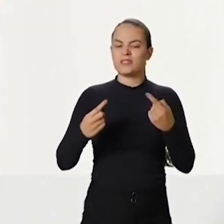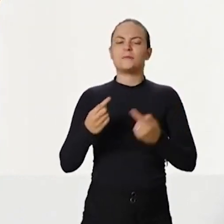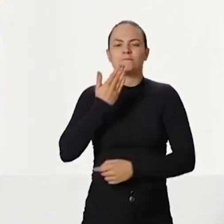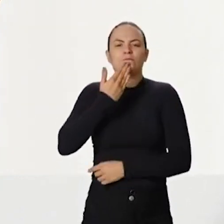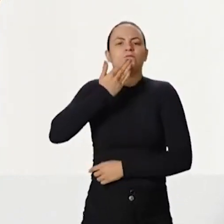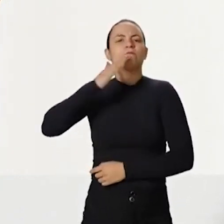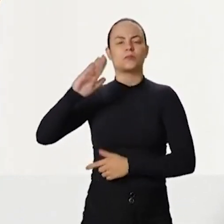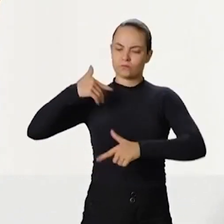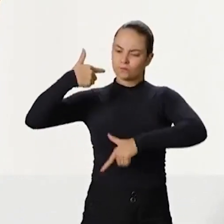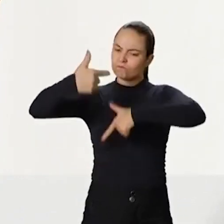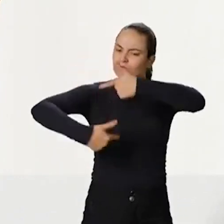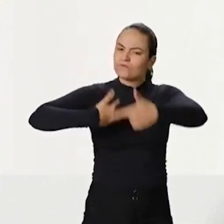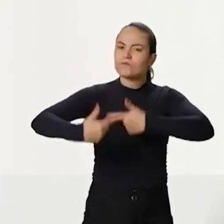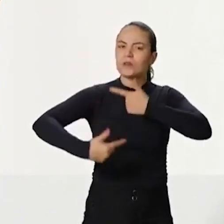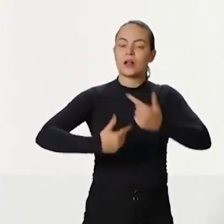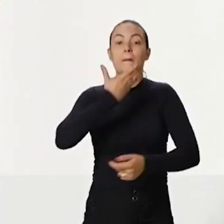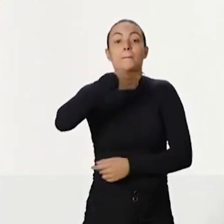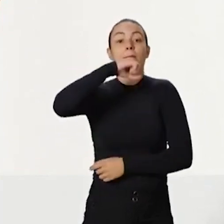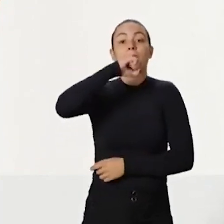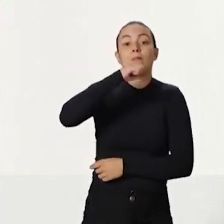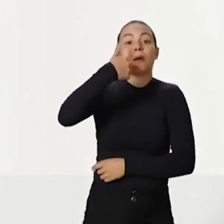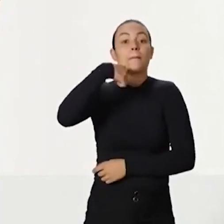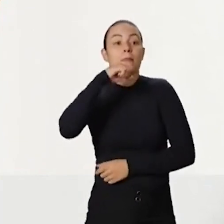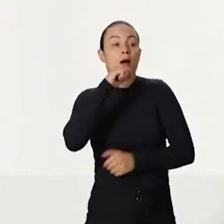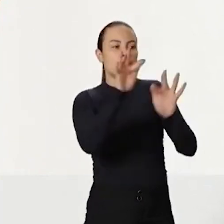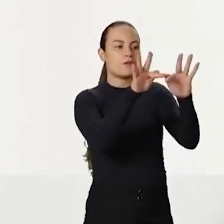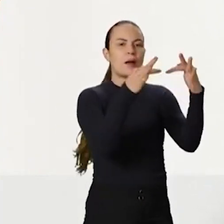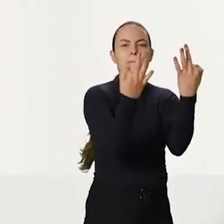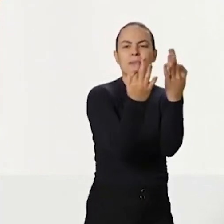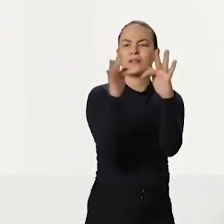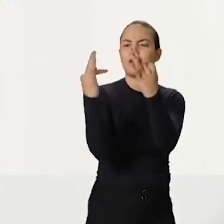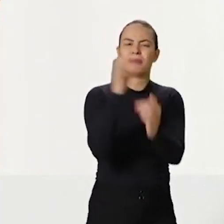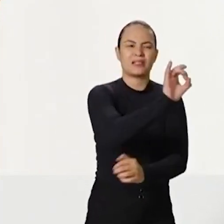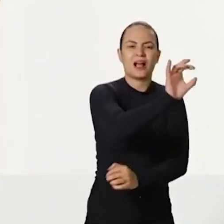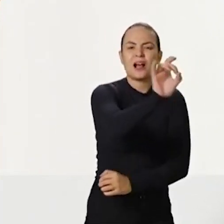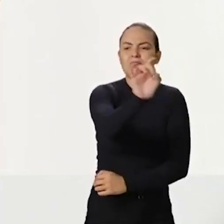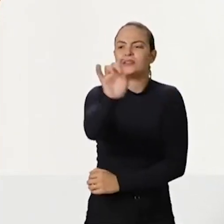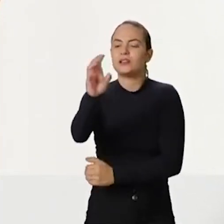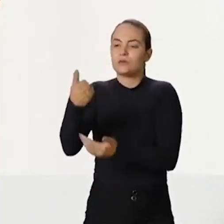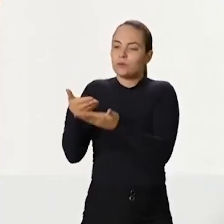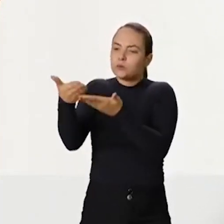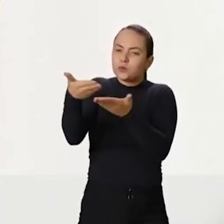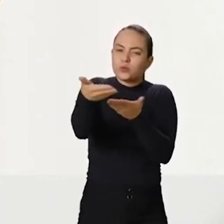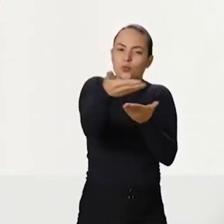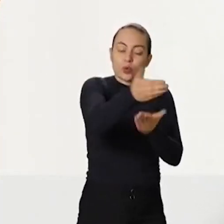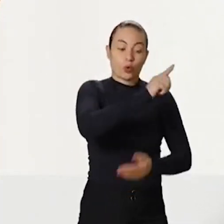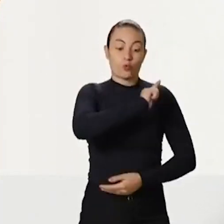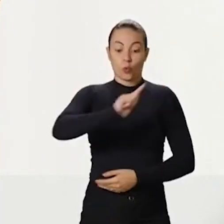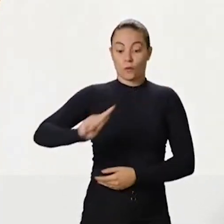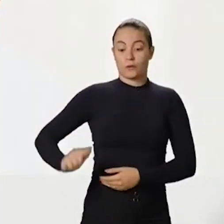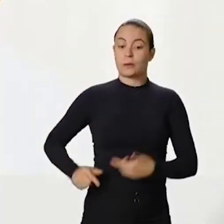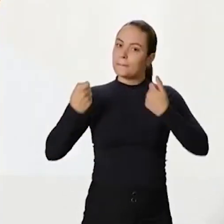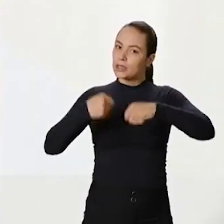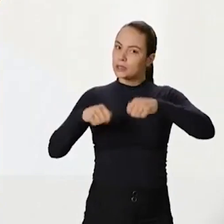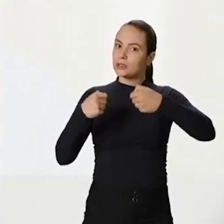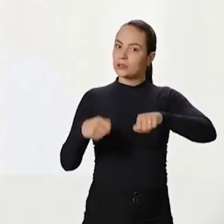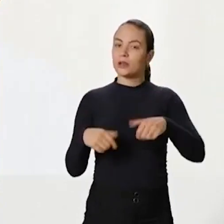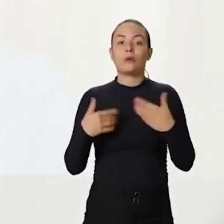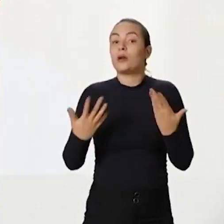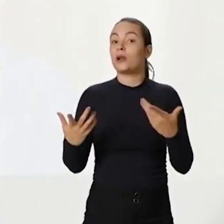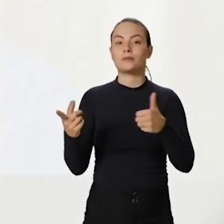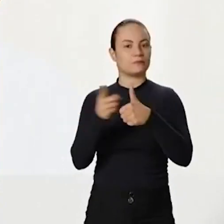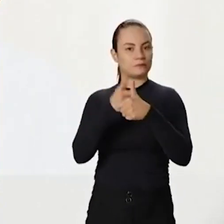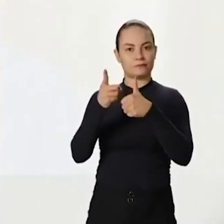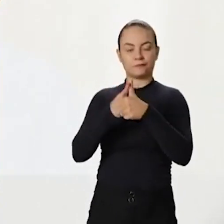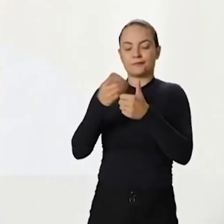muito para dar a cada pai e a cada mãe de família desse estado o que um governo realmente deve fazer. Oferecer